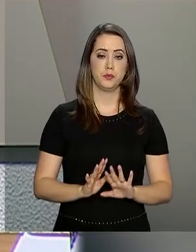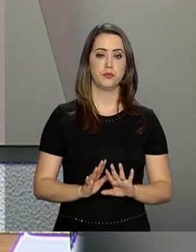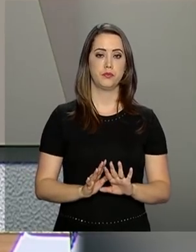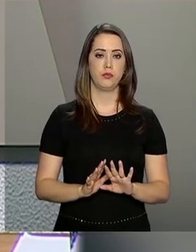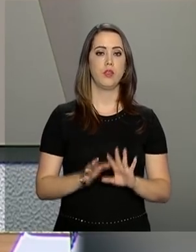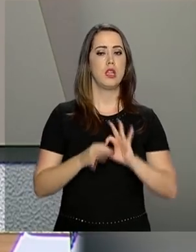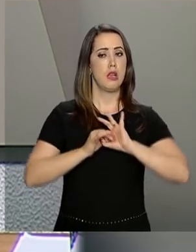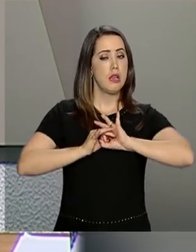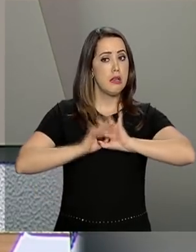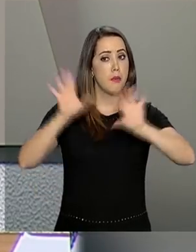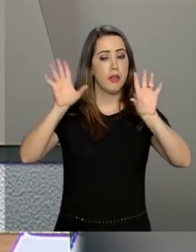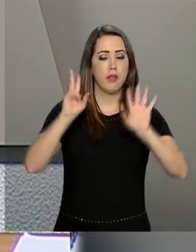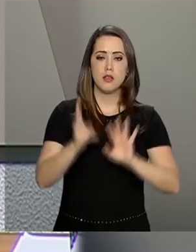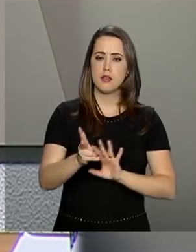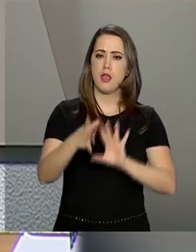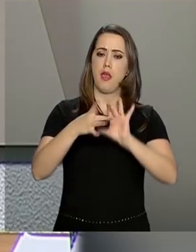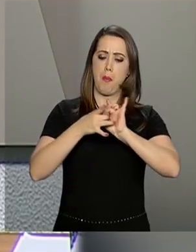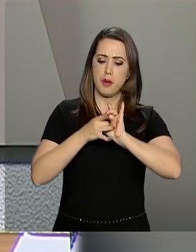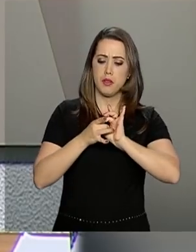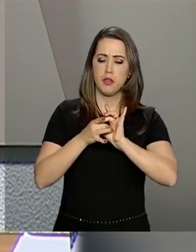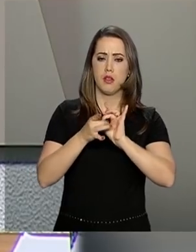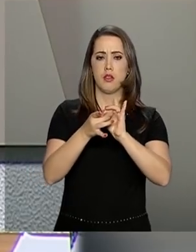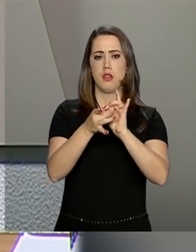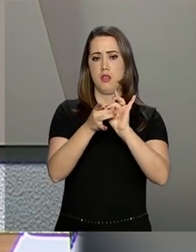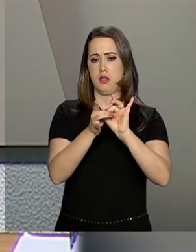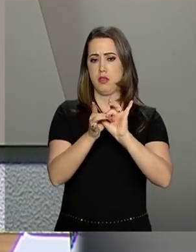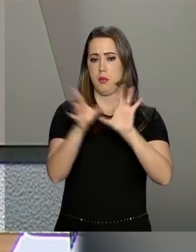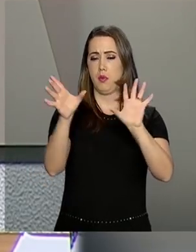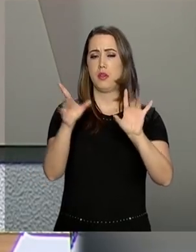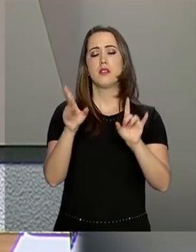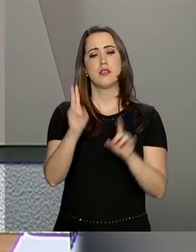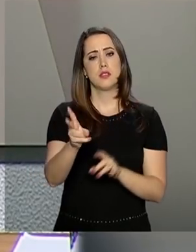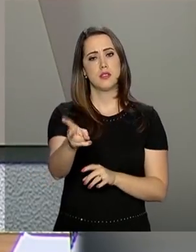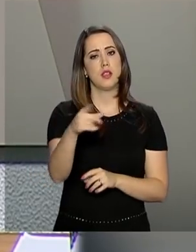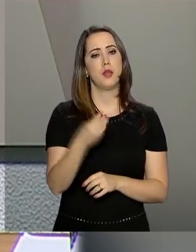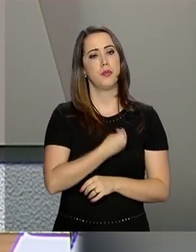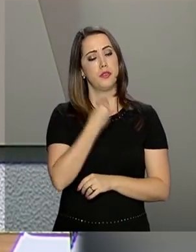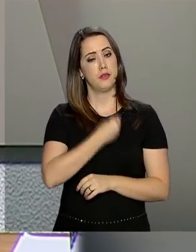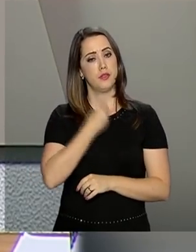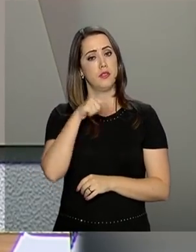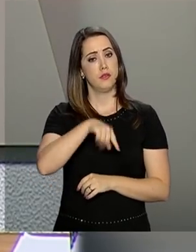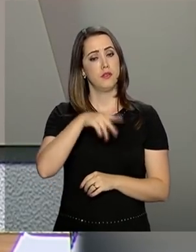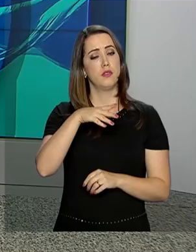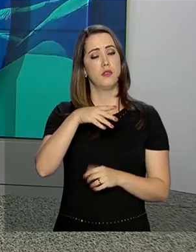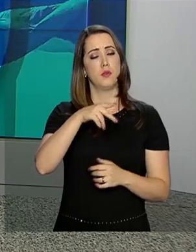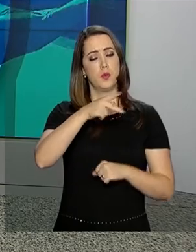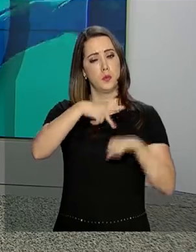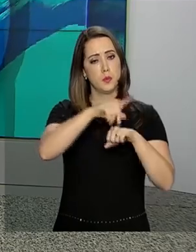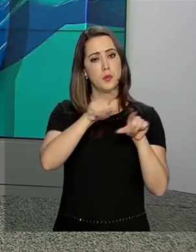Defender a liberdade e a democracia, isso é fundamental. Viver em um ambiente democrático, não só na região, mas no mundo.